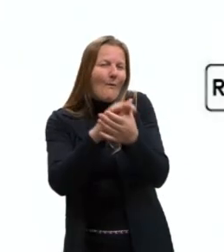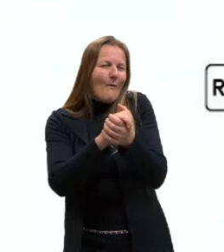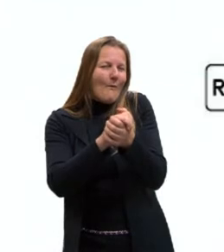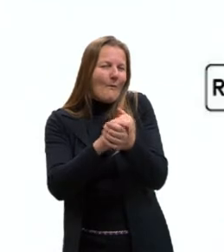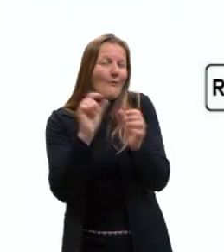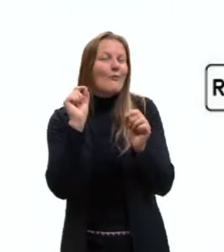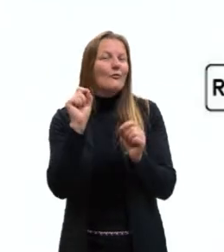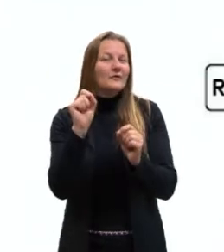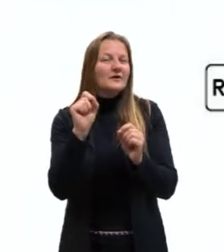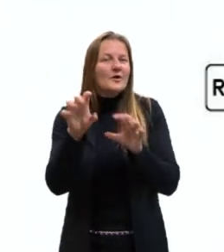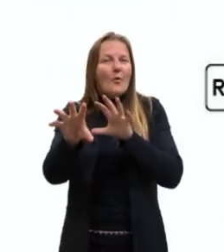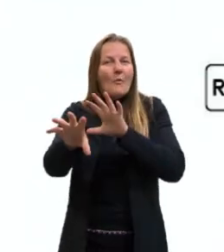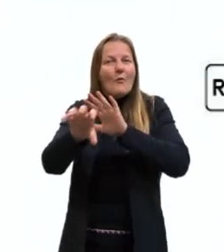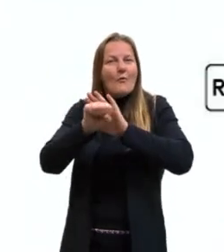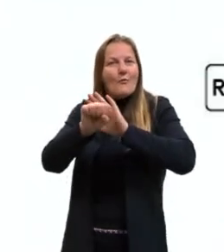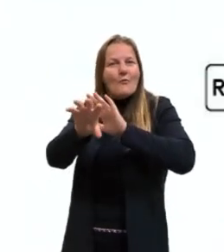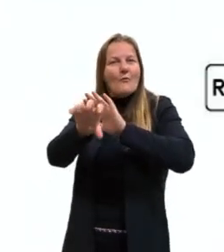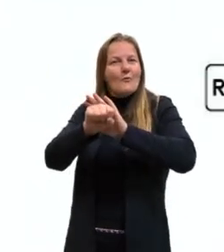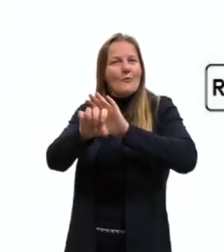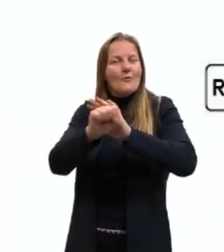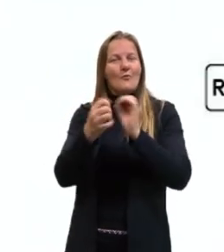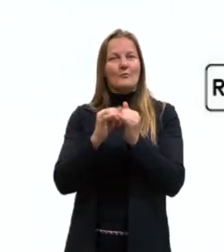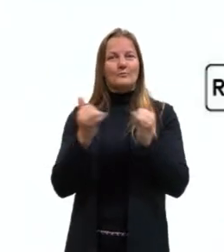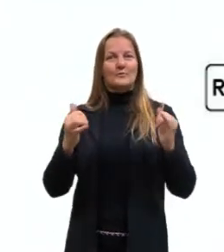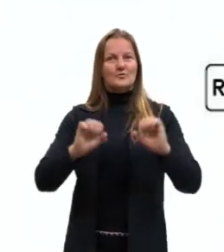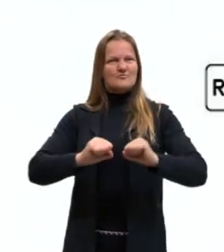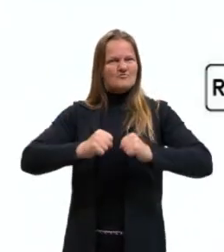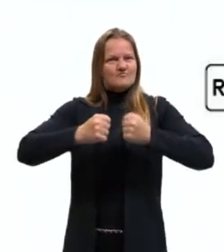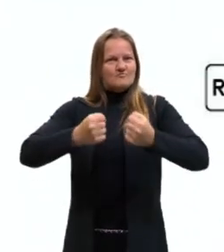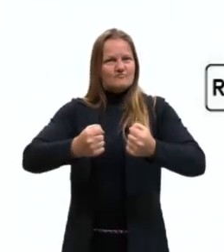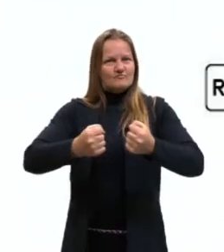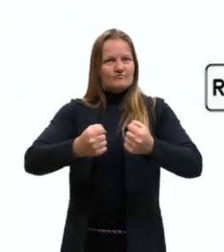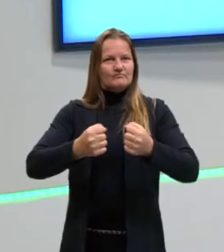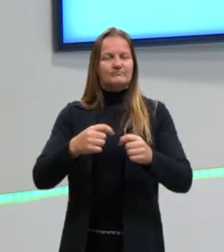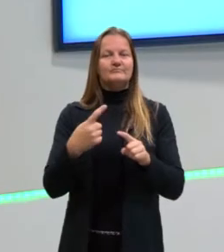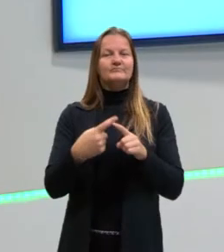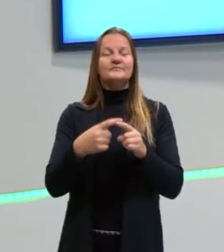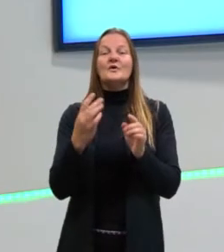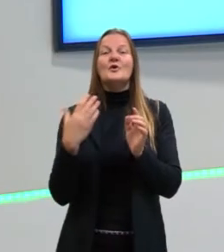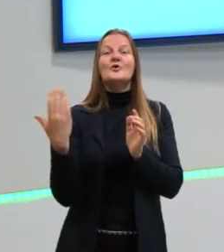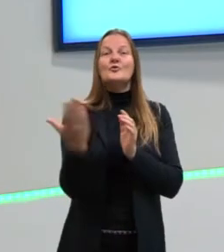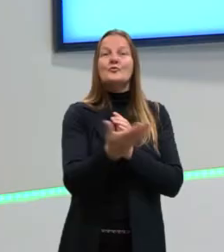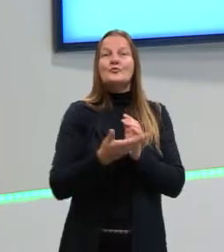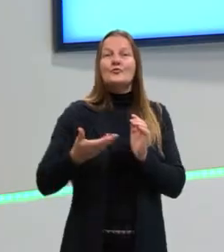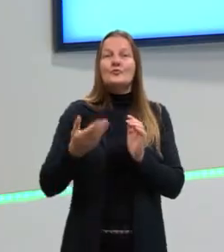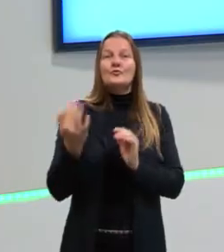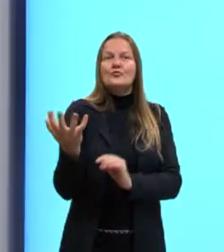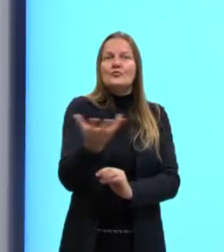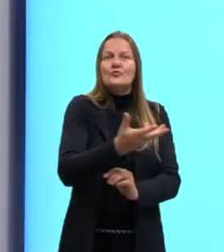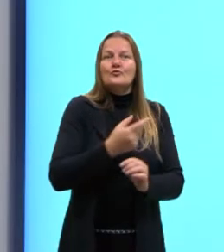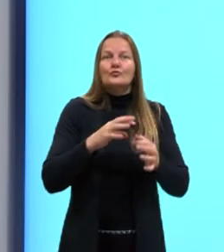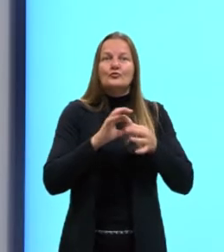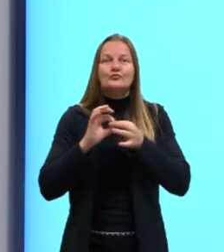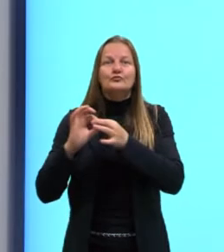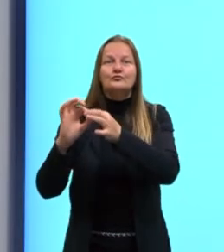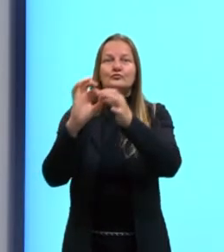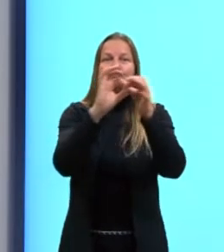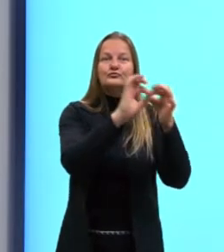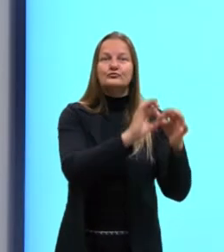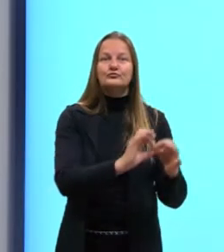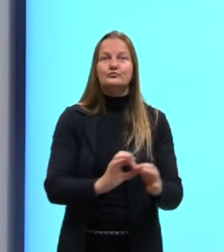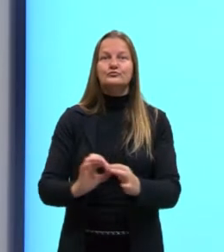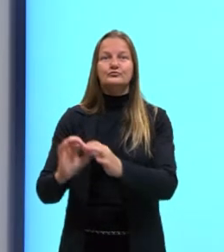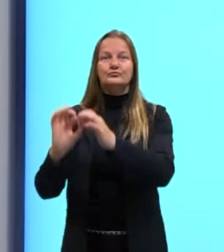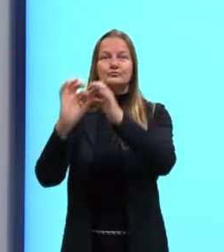obtenção, então, da energia. Que tudo se interliga, gente. Que máximo. Então, temos